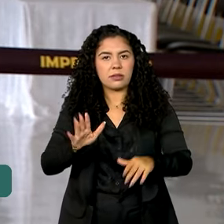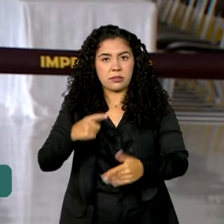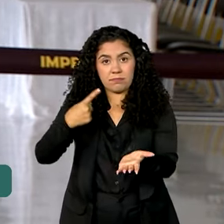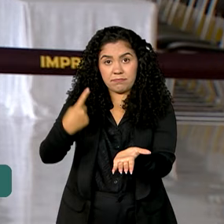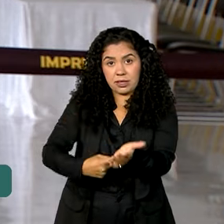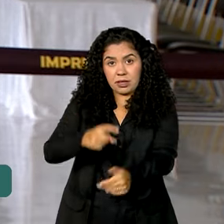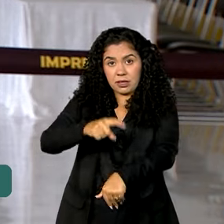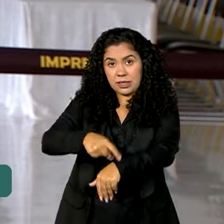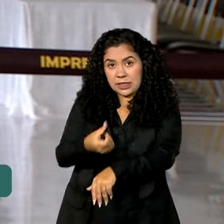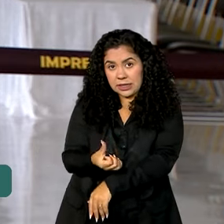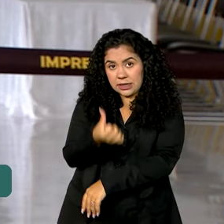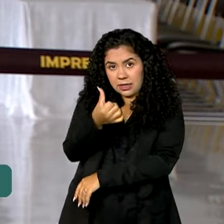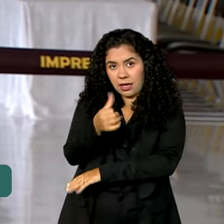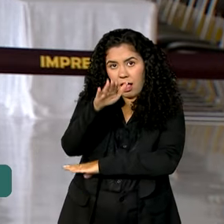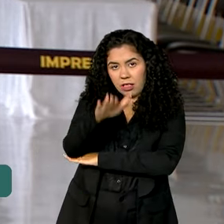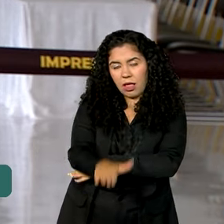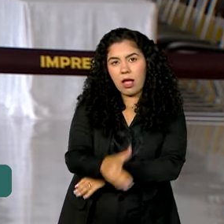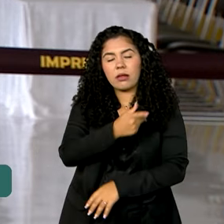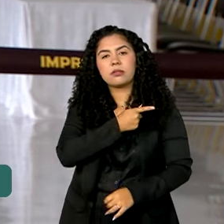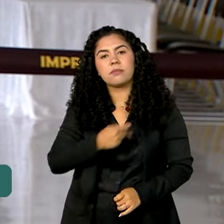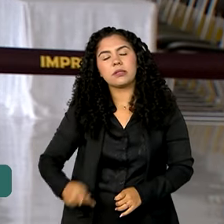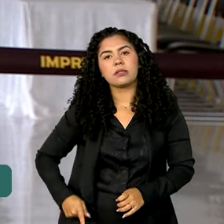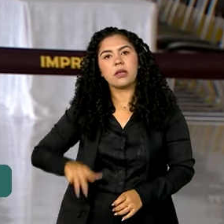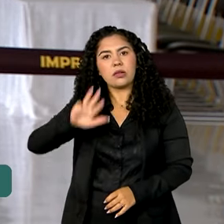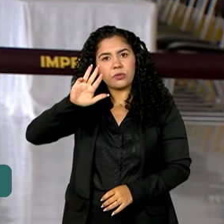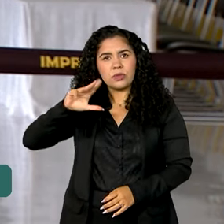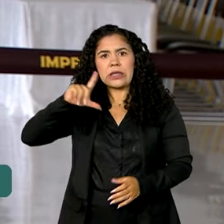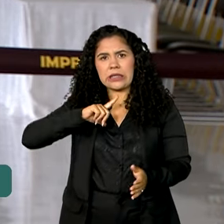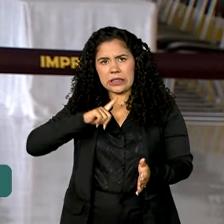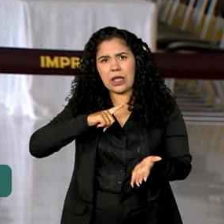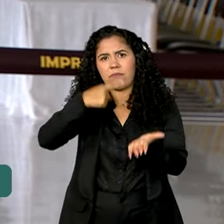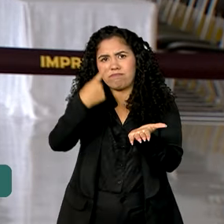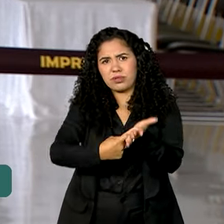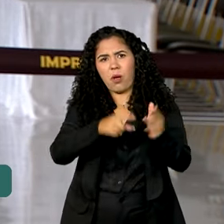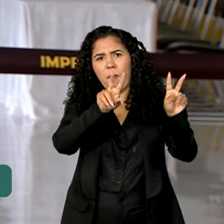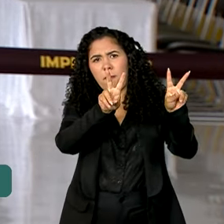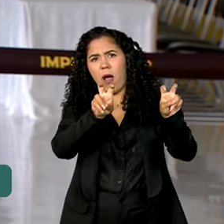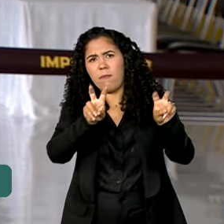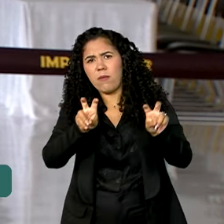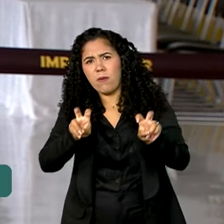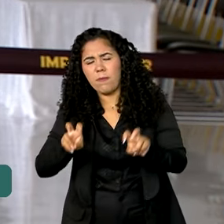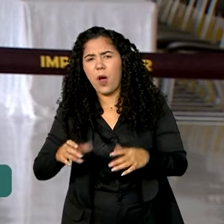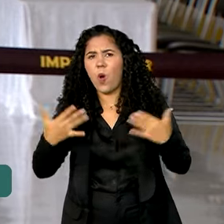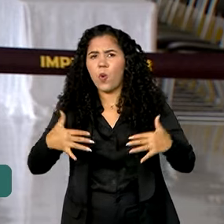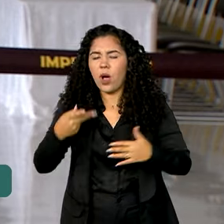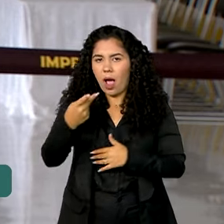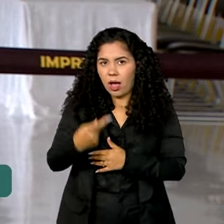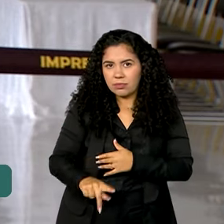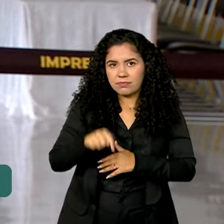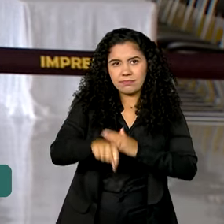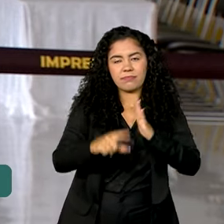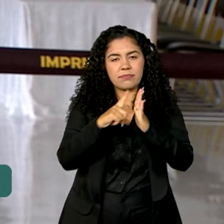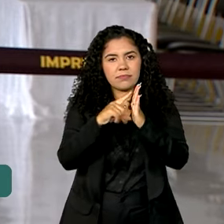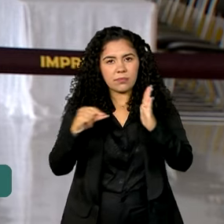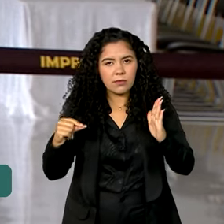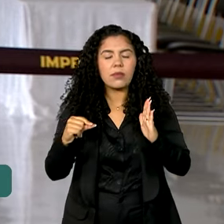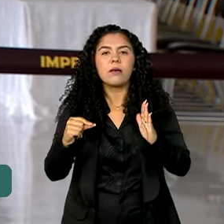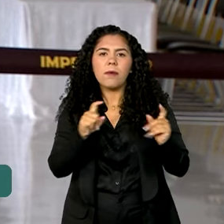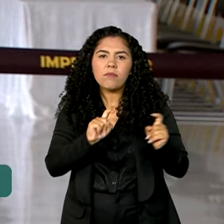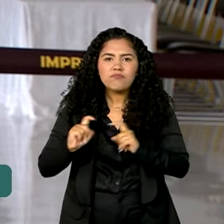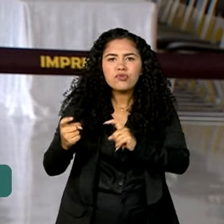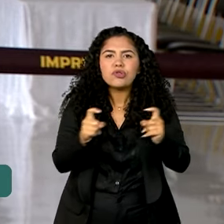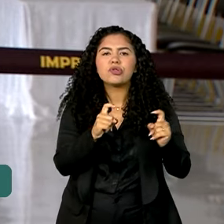para as seis horas da tarde, o presidente Lula tem uma agenda cheia hoje aqui no Palácio do Planalto, em meio a essas discussões